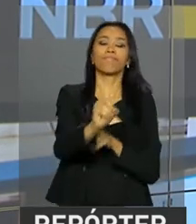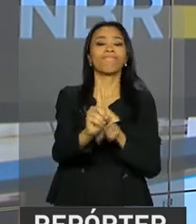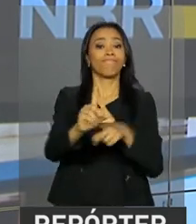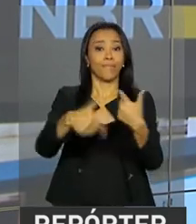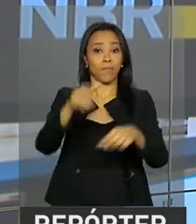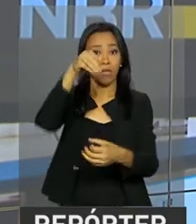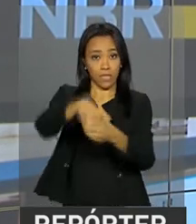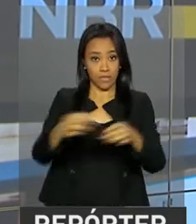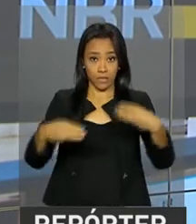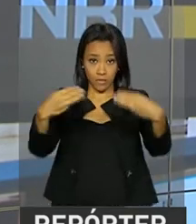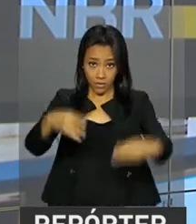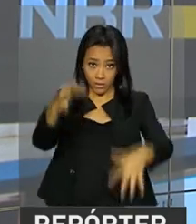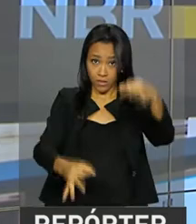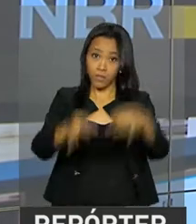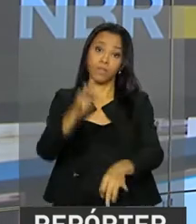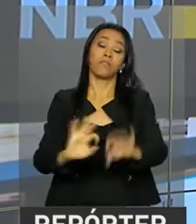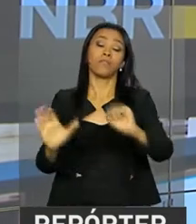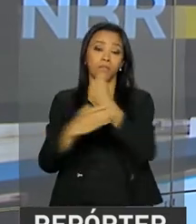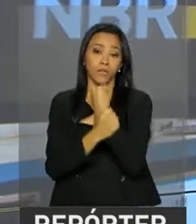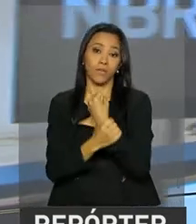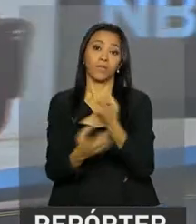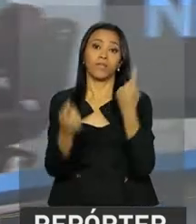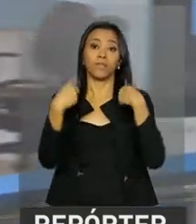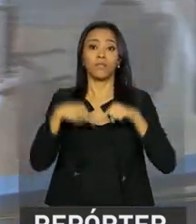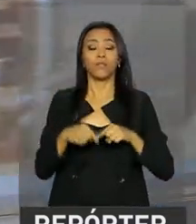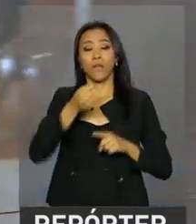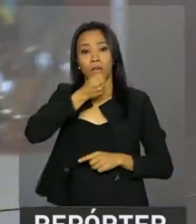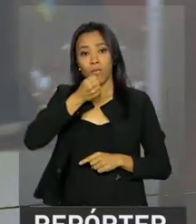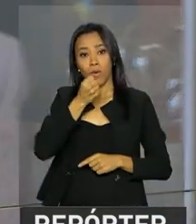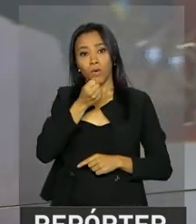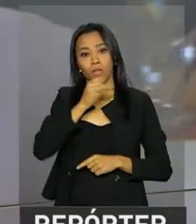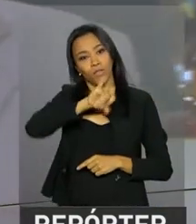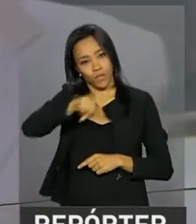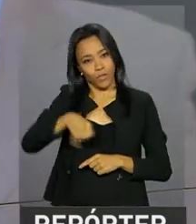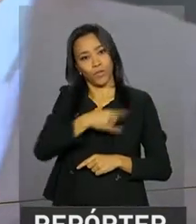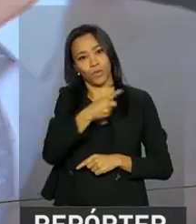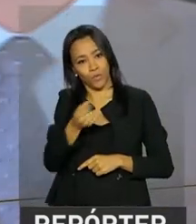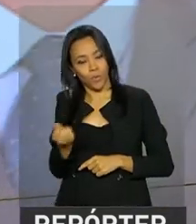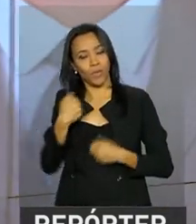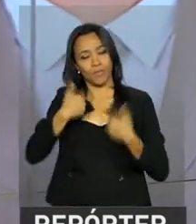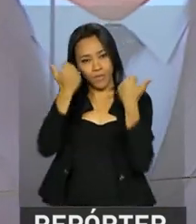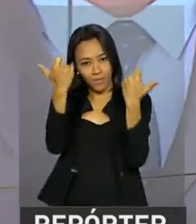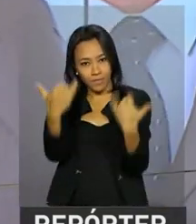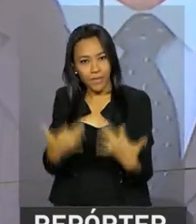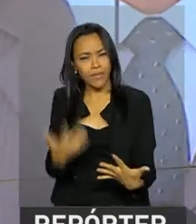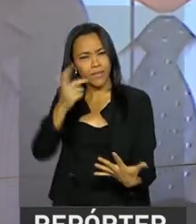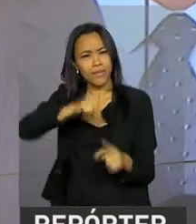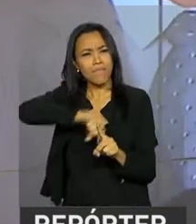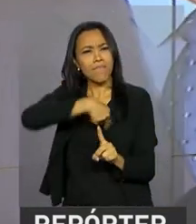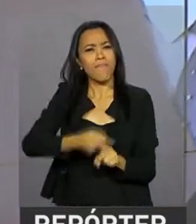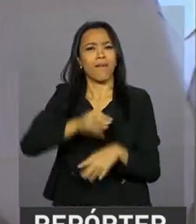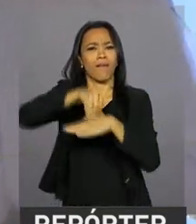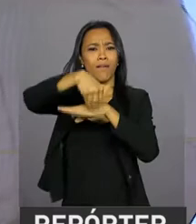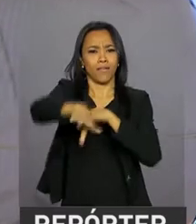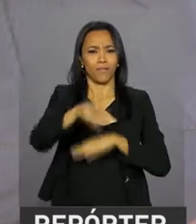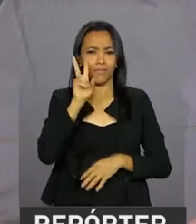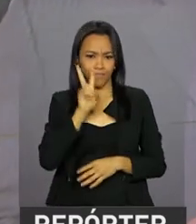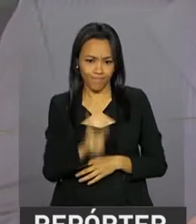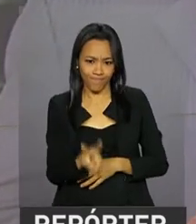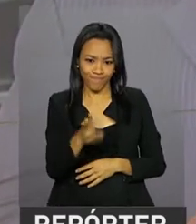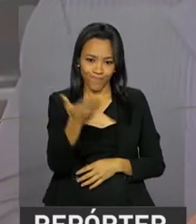Justiça e Segurança Pública. O repórter João Pedro Neto está no Palácio do Planalto e tem mais informações para a gente.